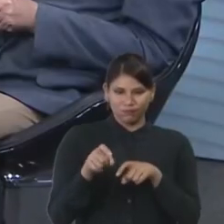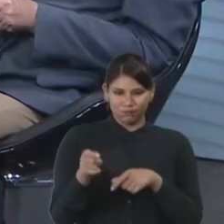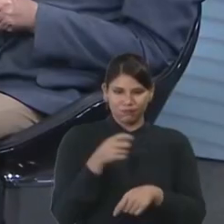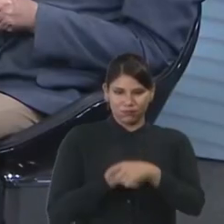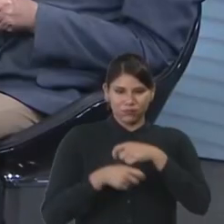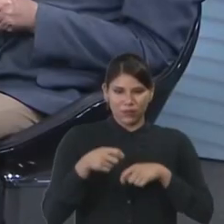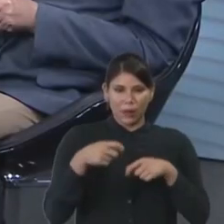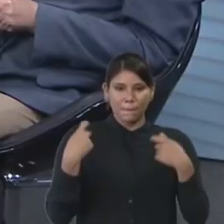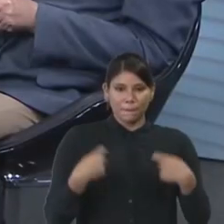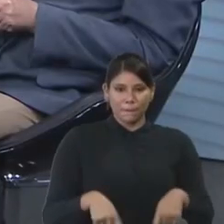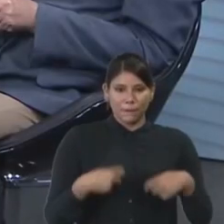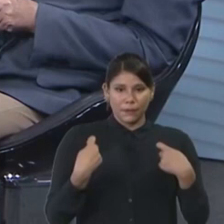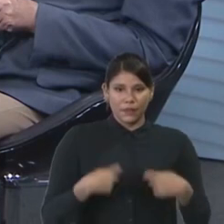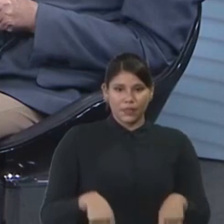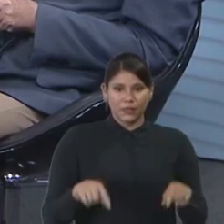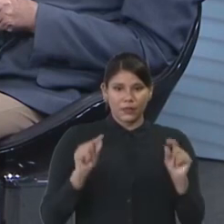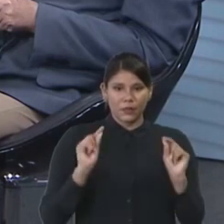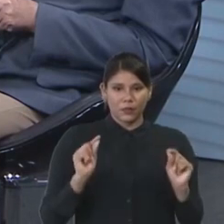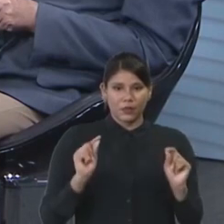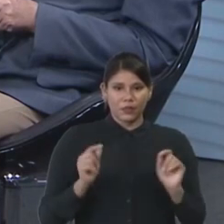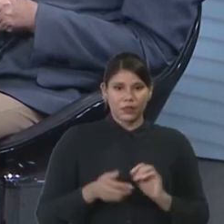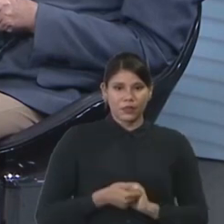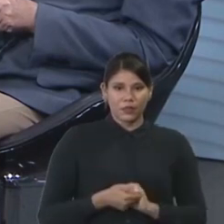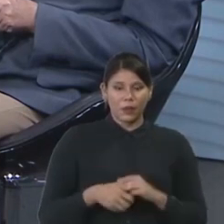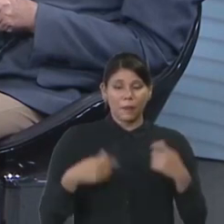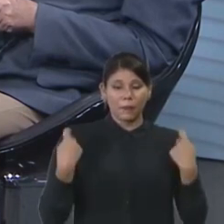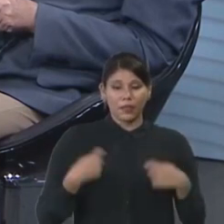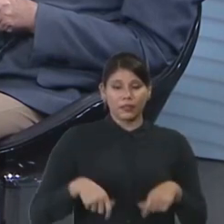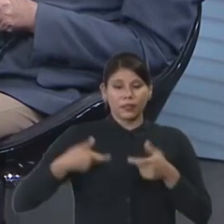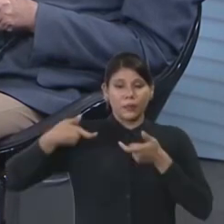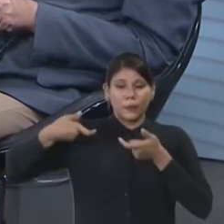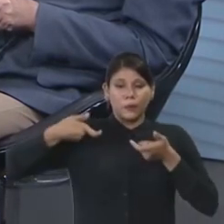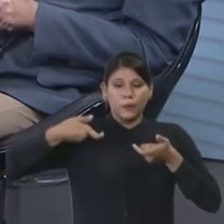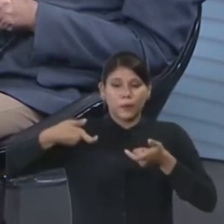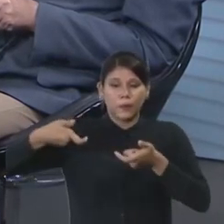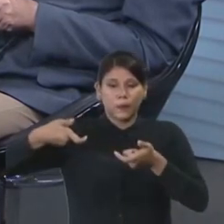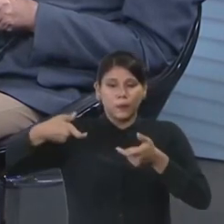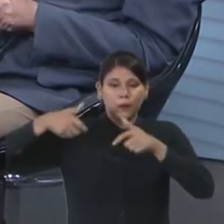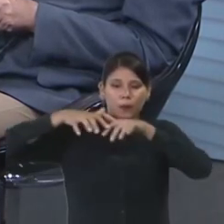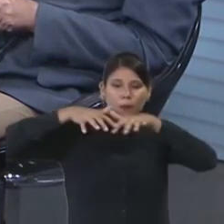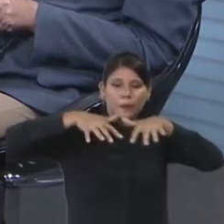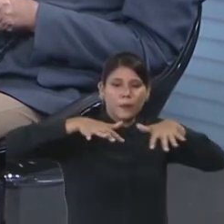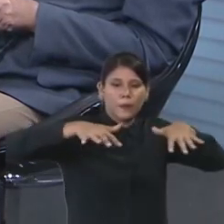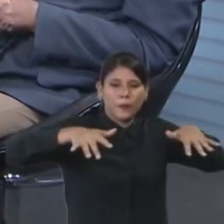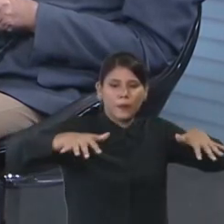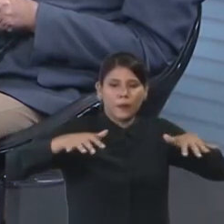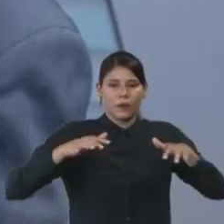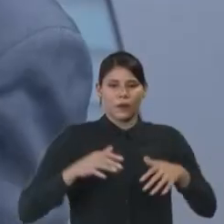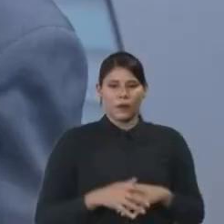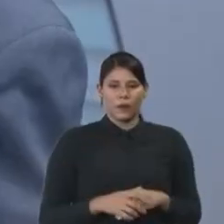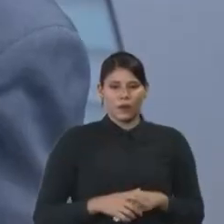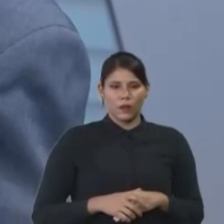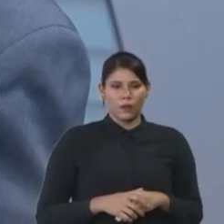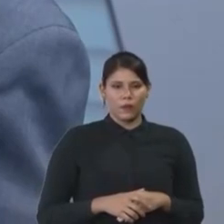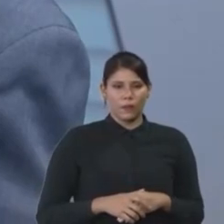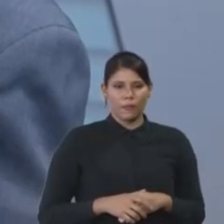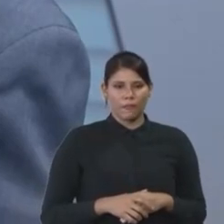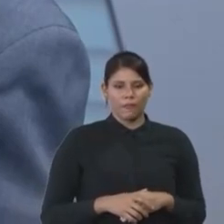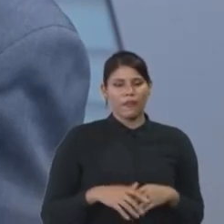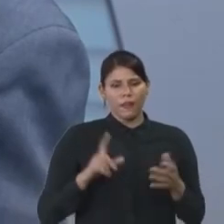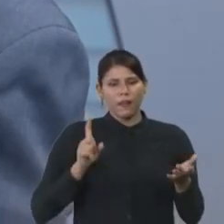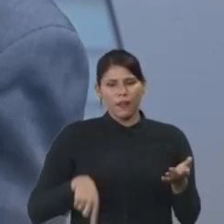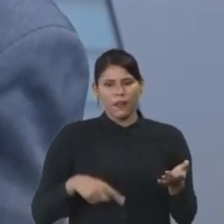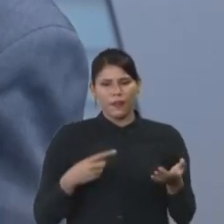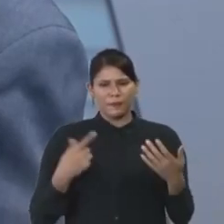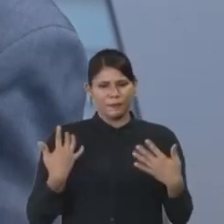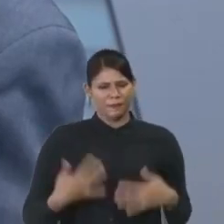de pulverização, mas até que ponto pulverizar? É um negócio complexo